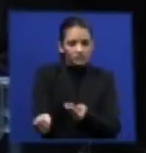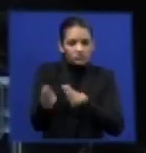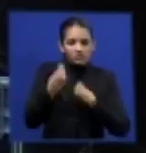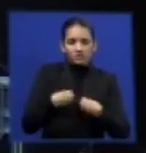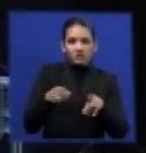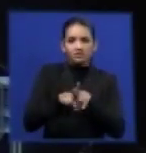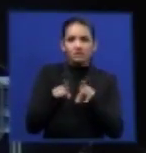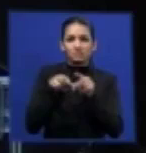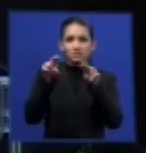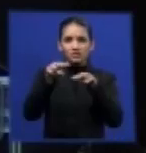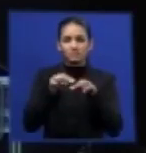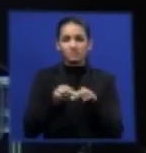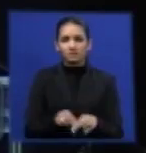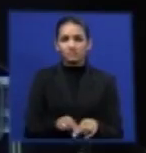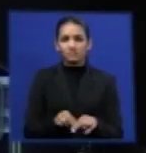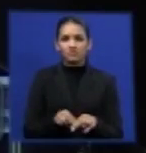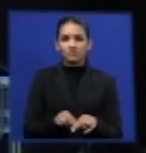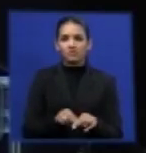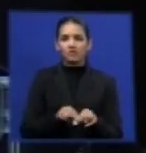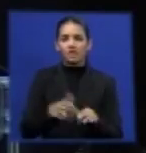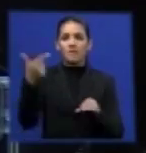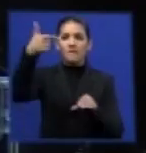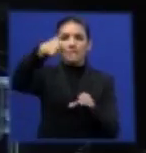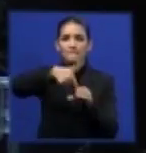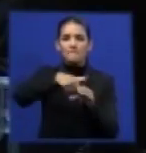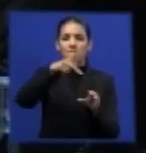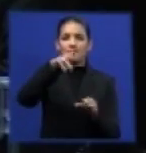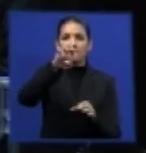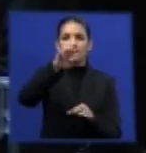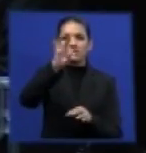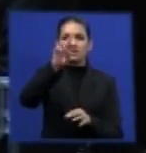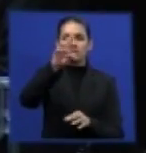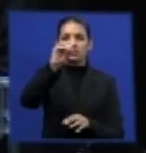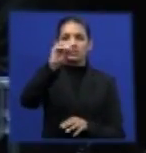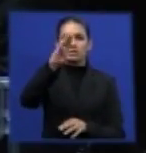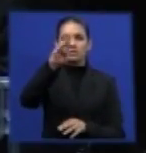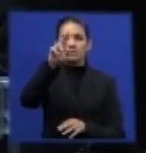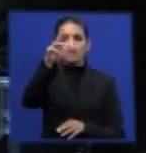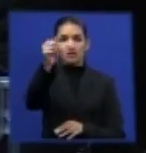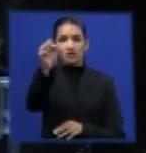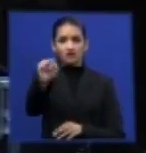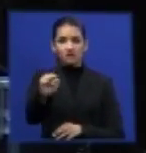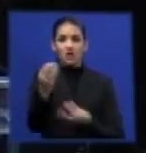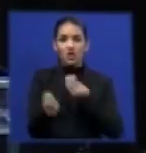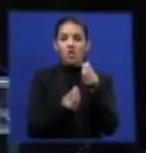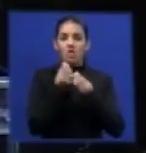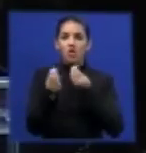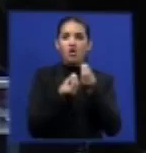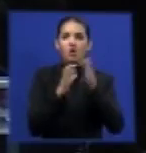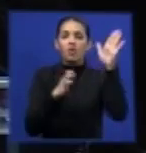através da Lockshow, através da Petrobras, de como as empresas